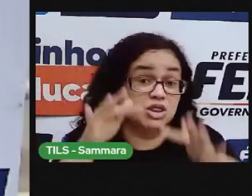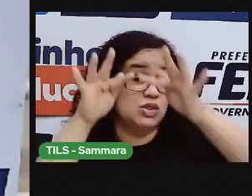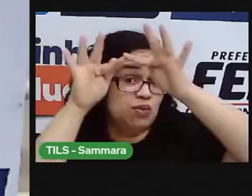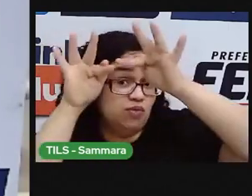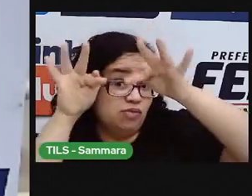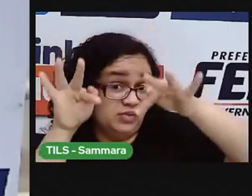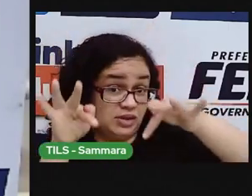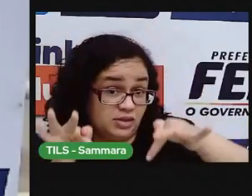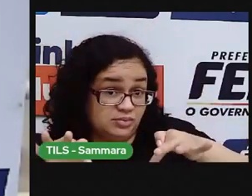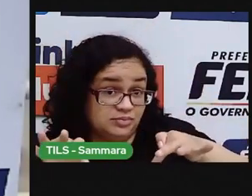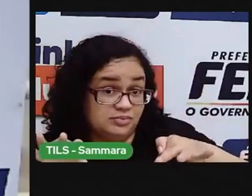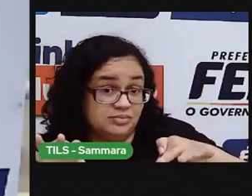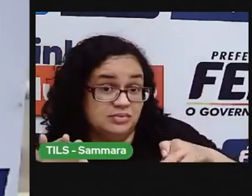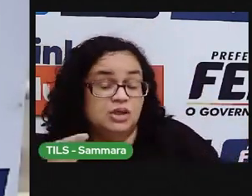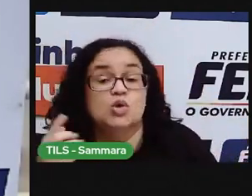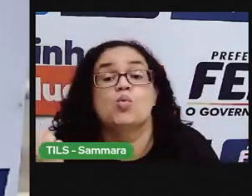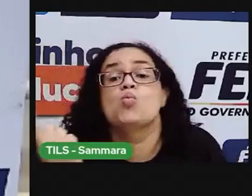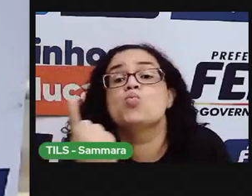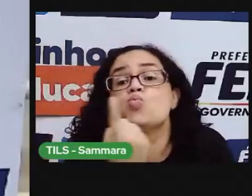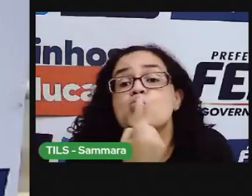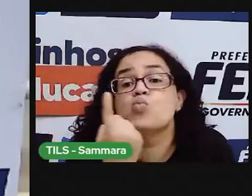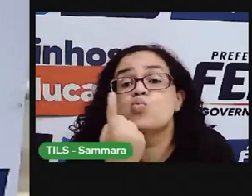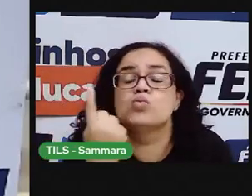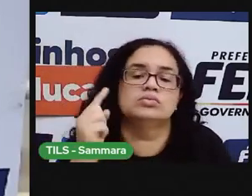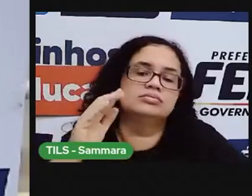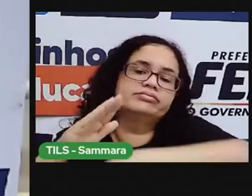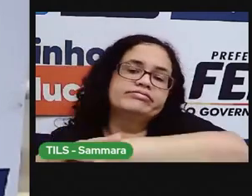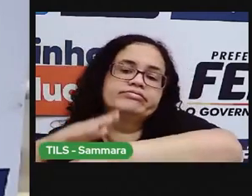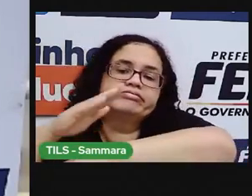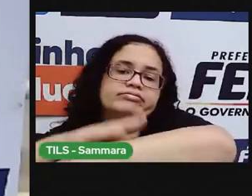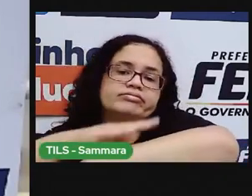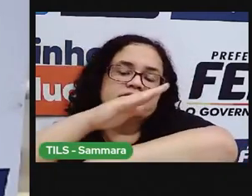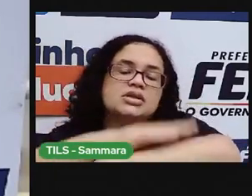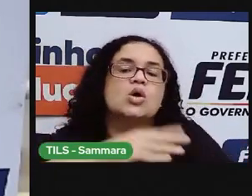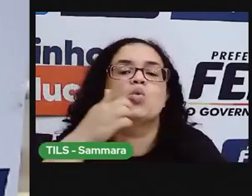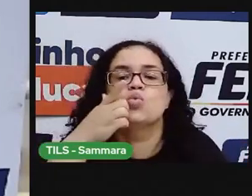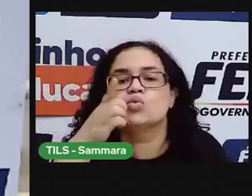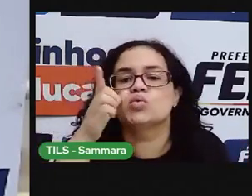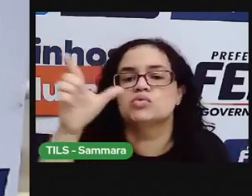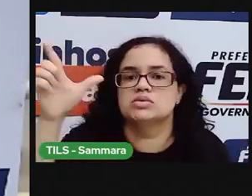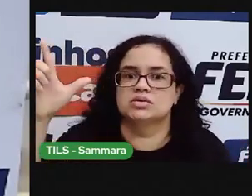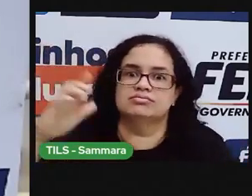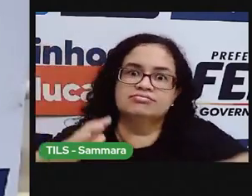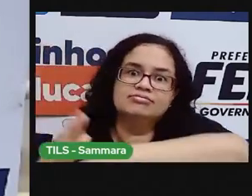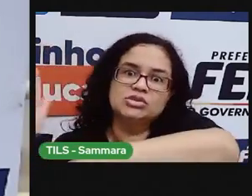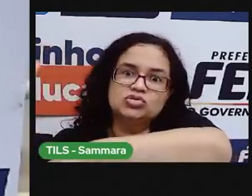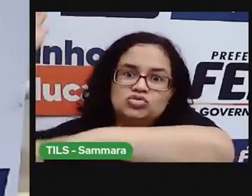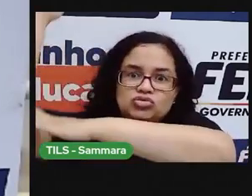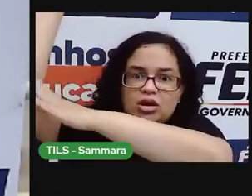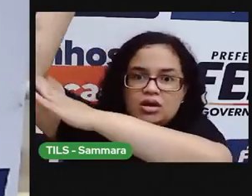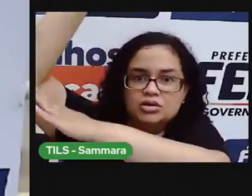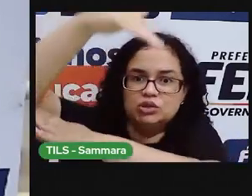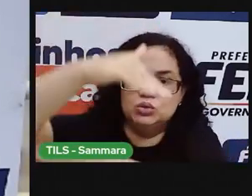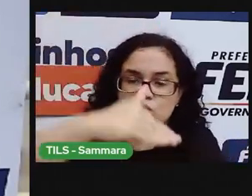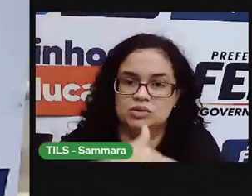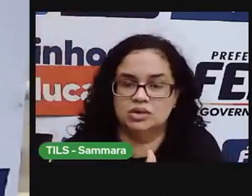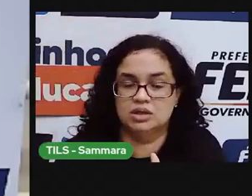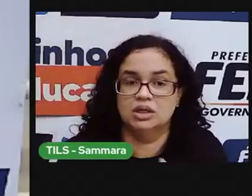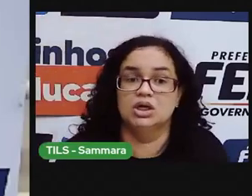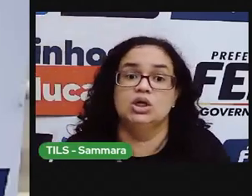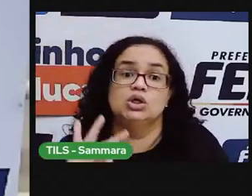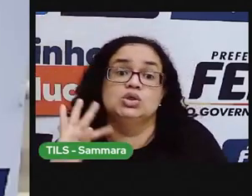No final, apenas um sapinho conseguiu chegar ao topo dessa ladeira.